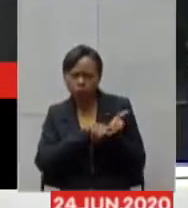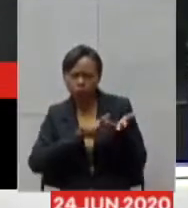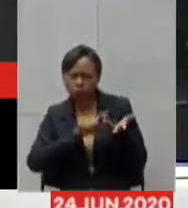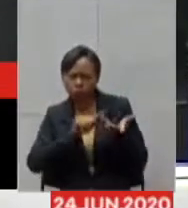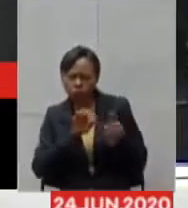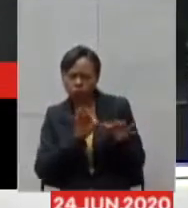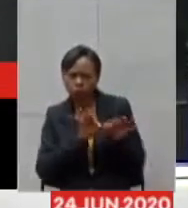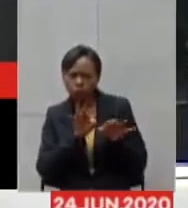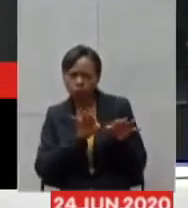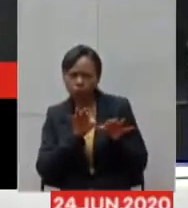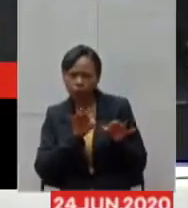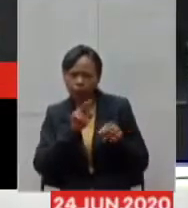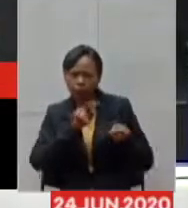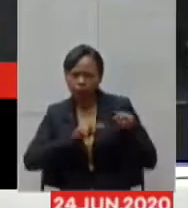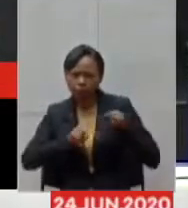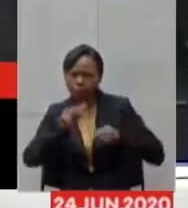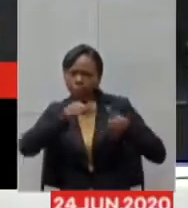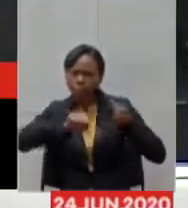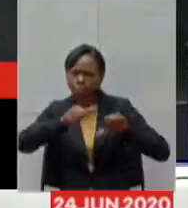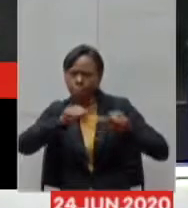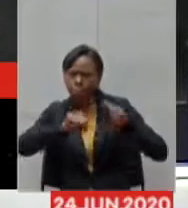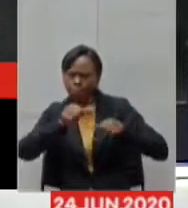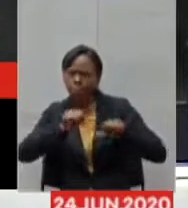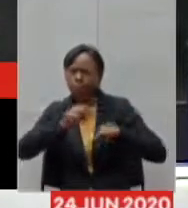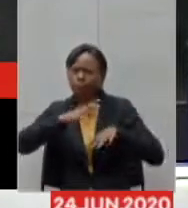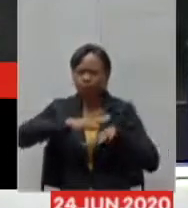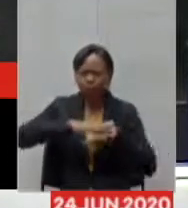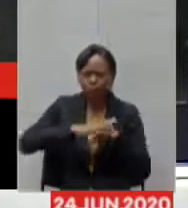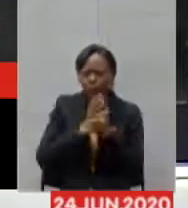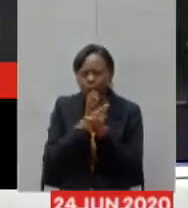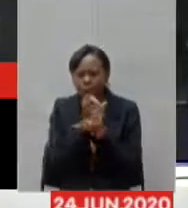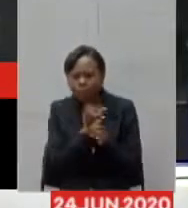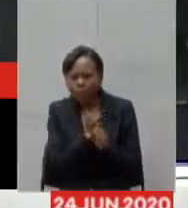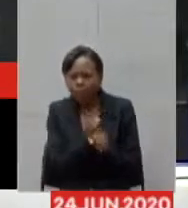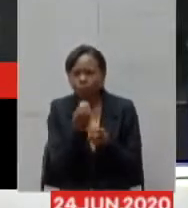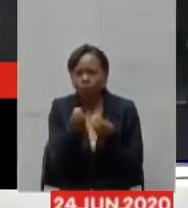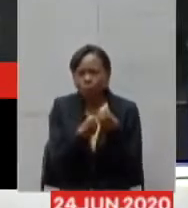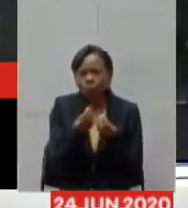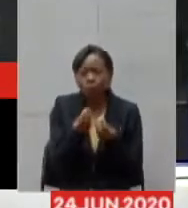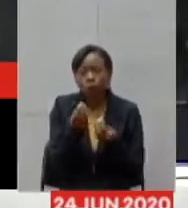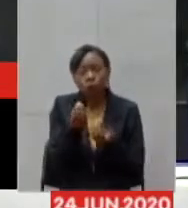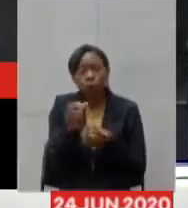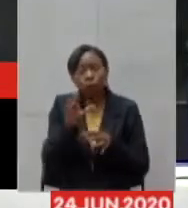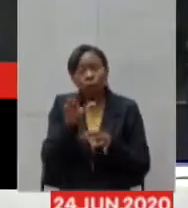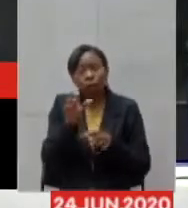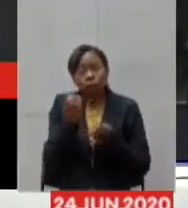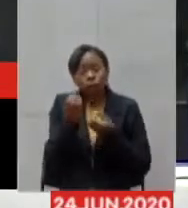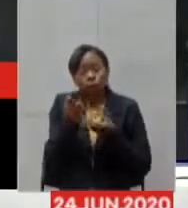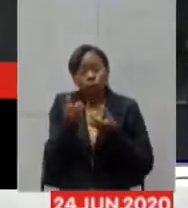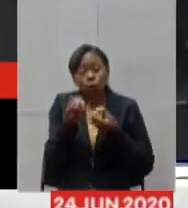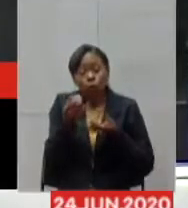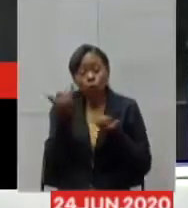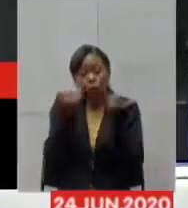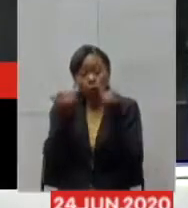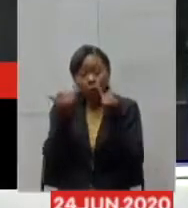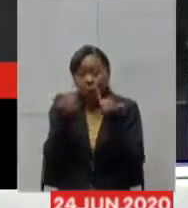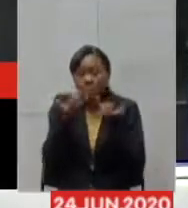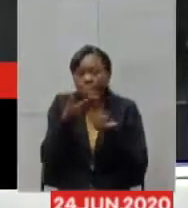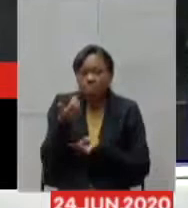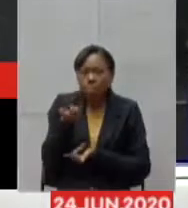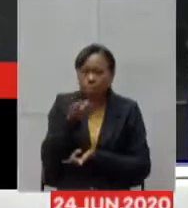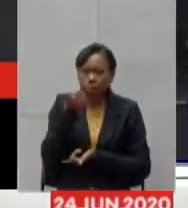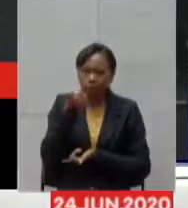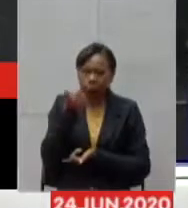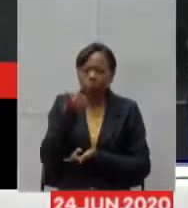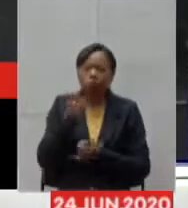fazer as análises matemáticas também, para a gente poder ter os dados mais confiáveis. Nós tivemos o Plano Minas